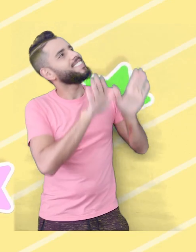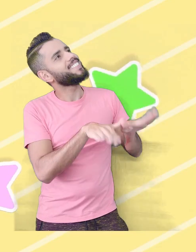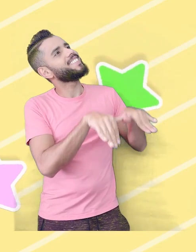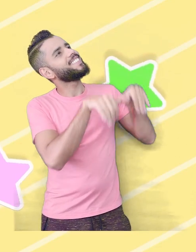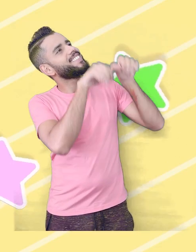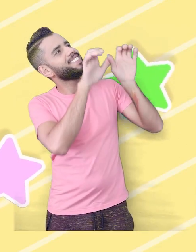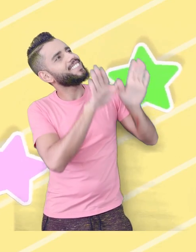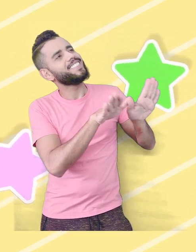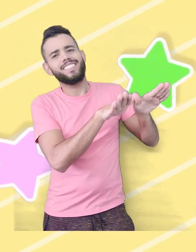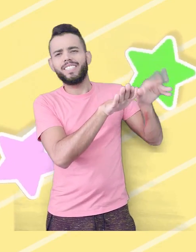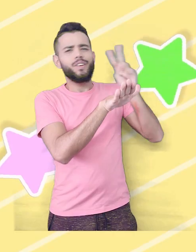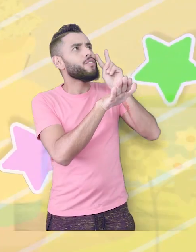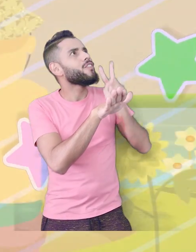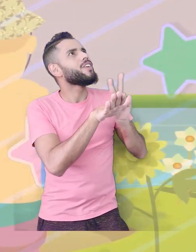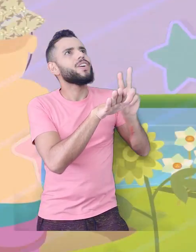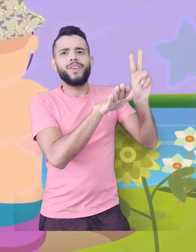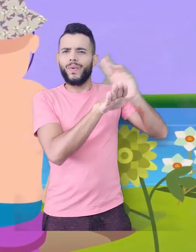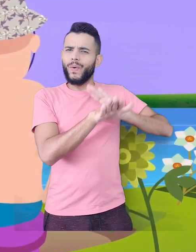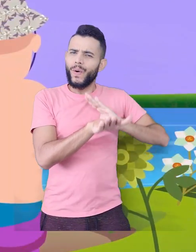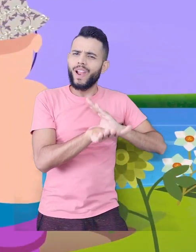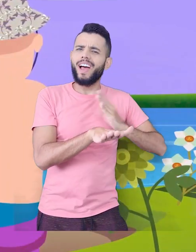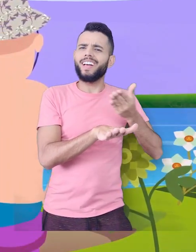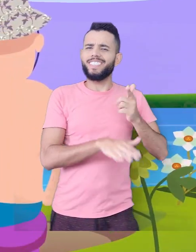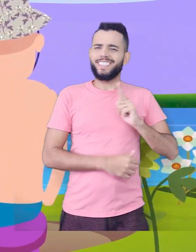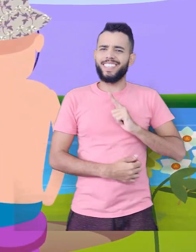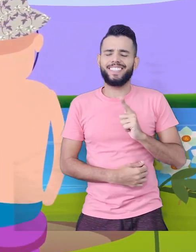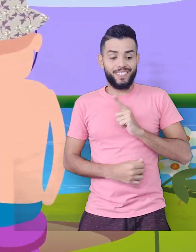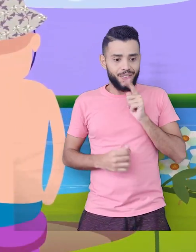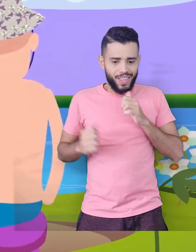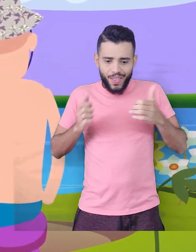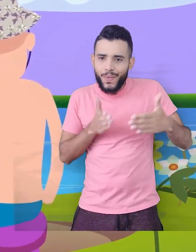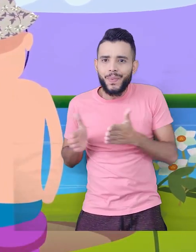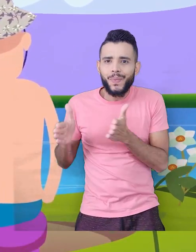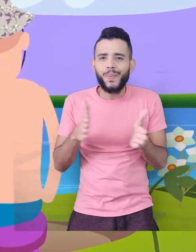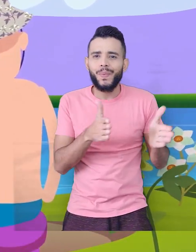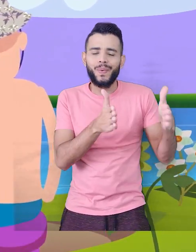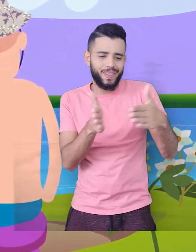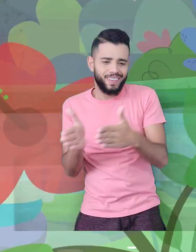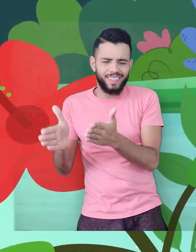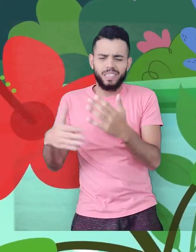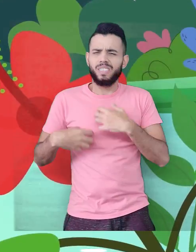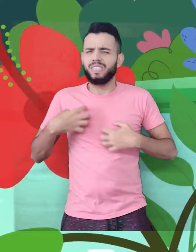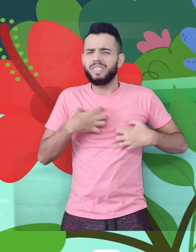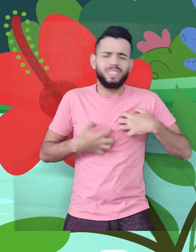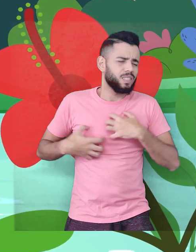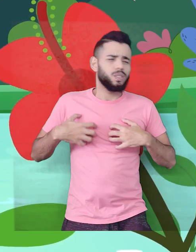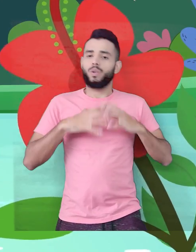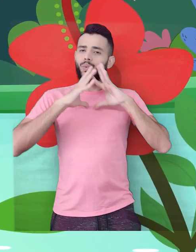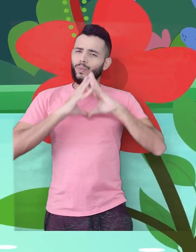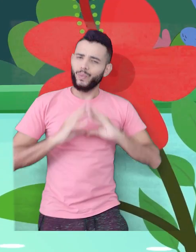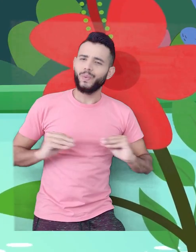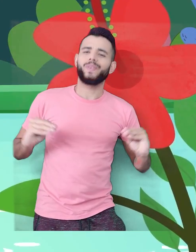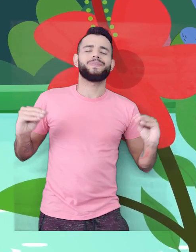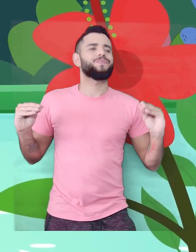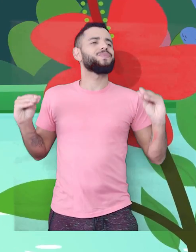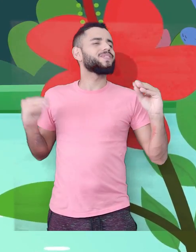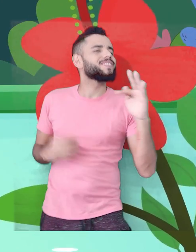vai saltar Mergulho no rio Sumiu meu vazio Com minha flor